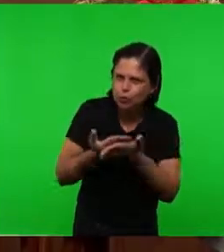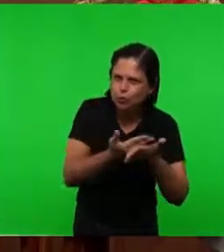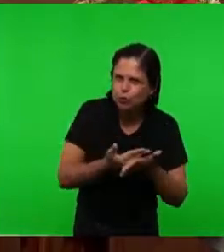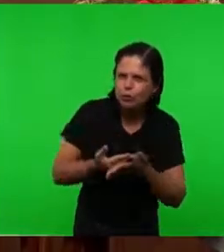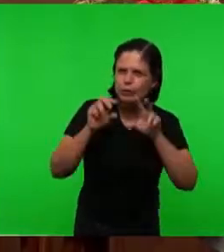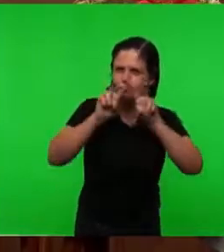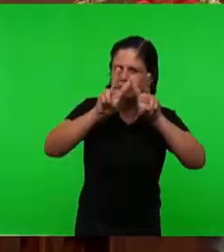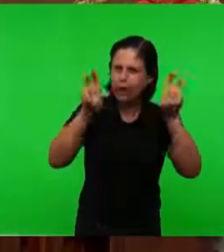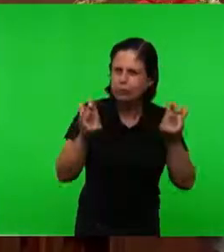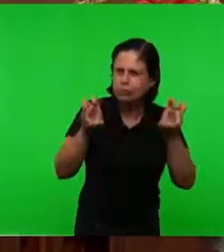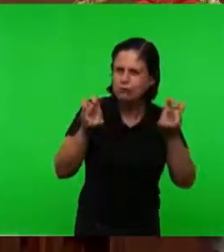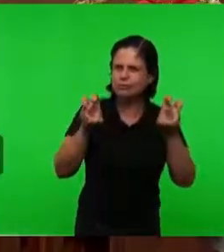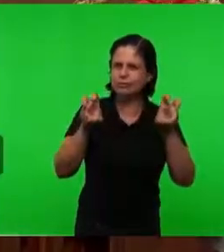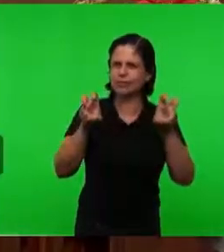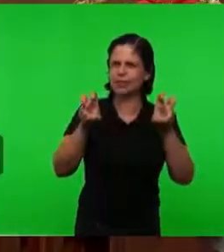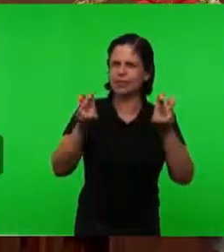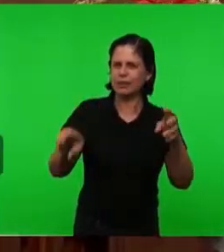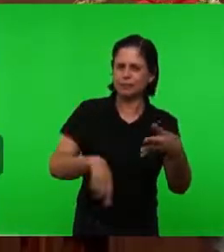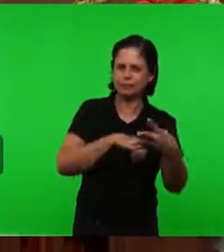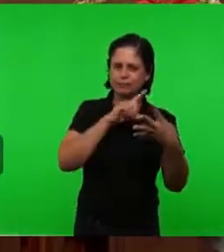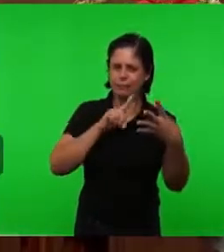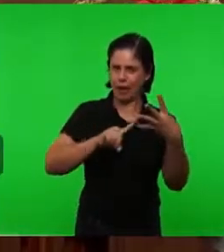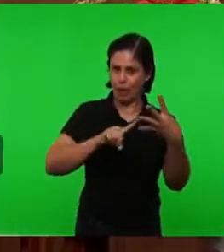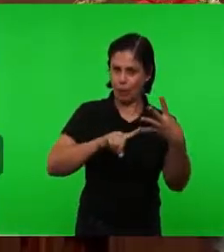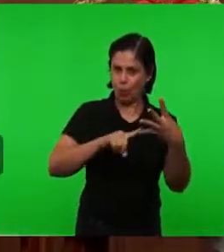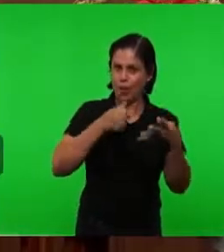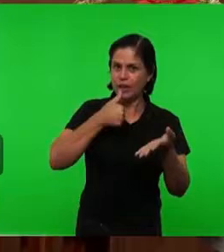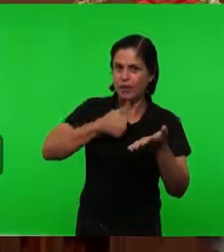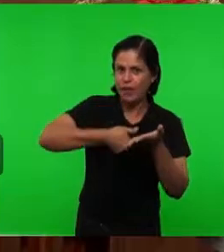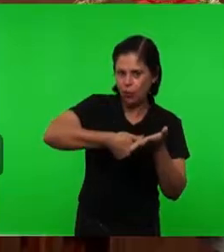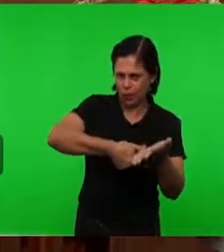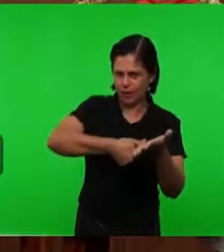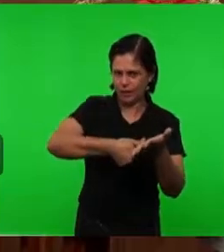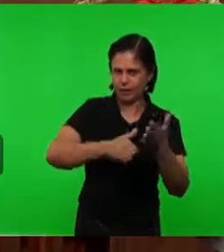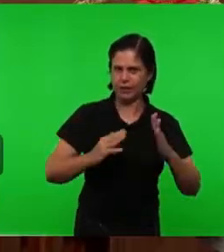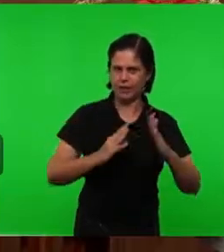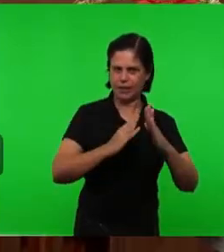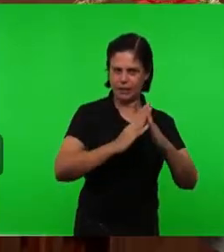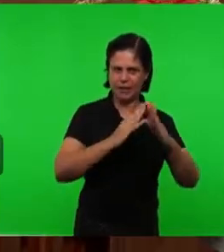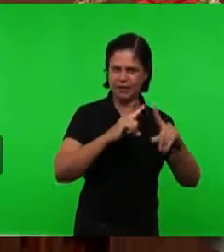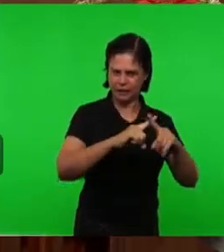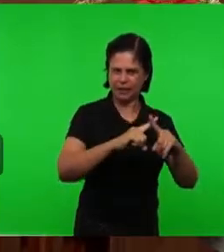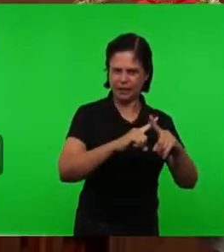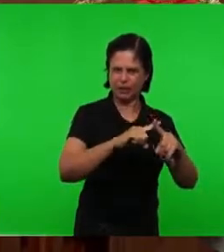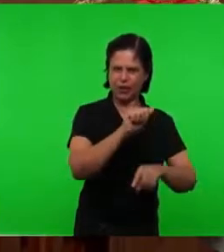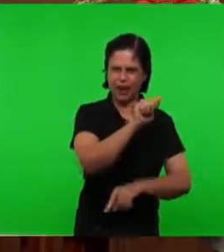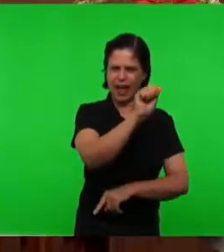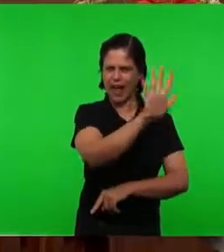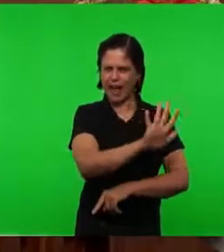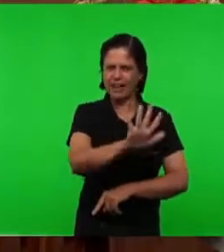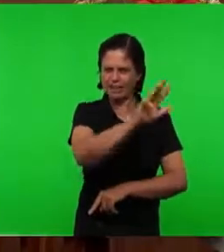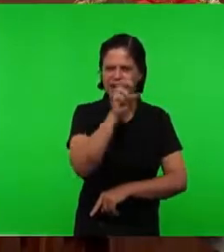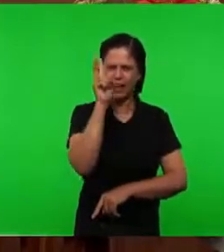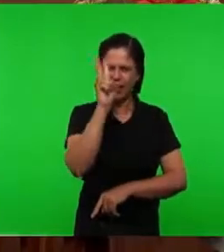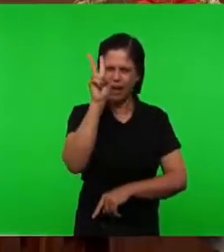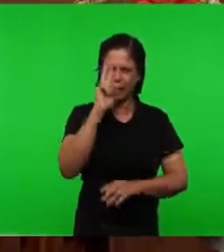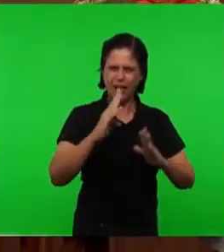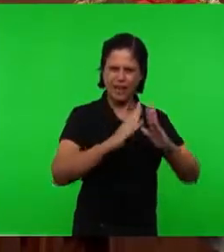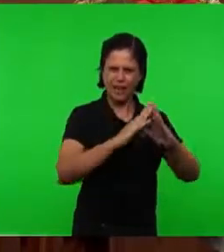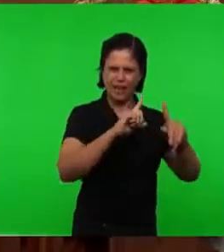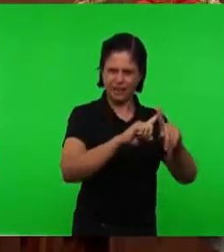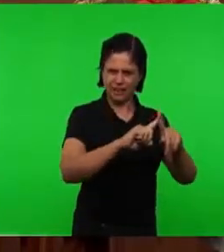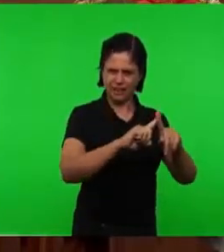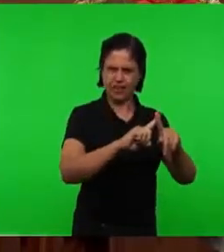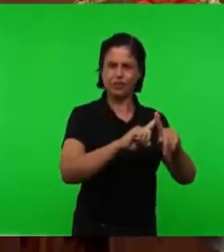relacionado à quarta carta As igrejas da Ásia, que é a carta à igreja de